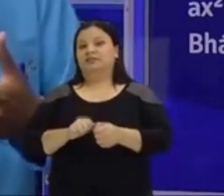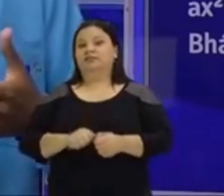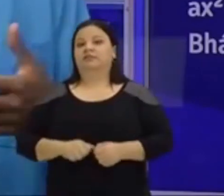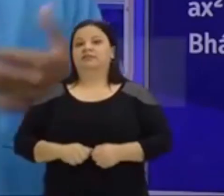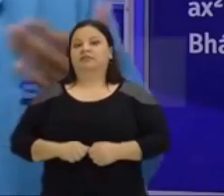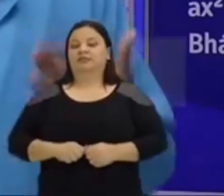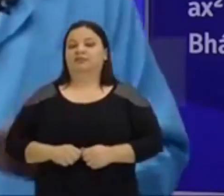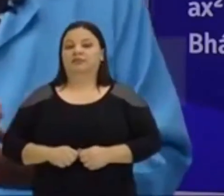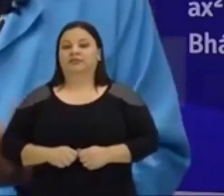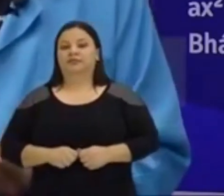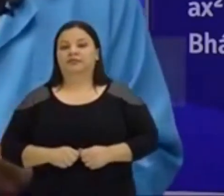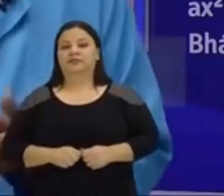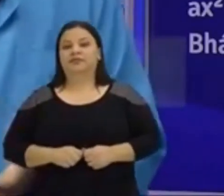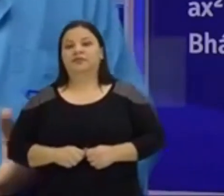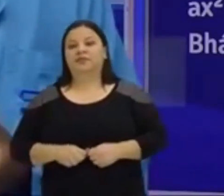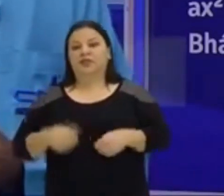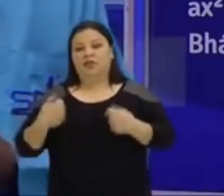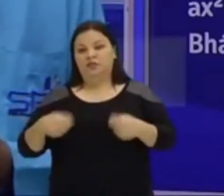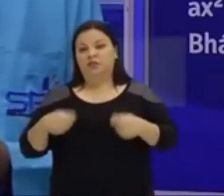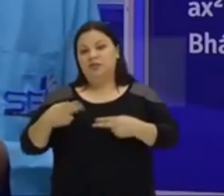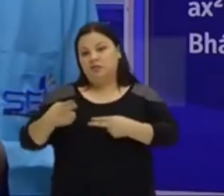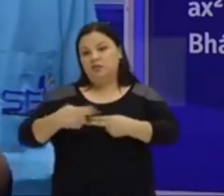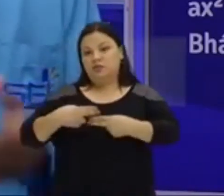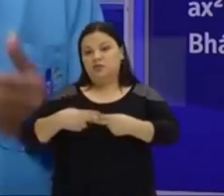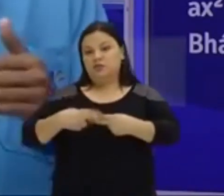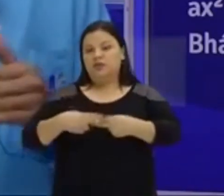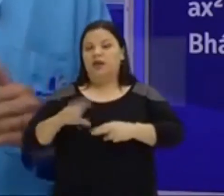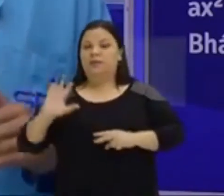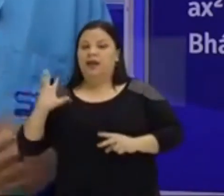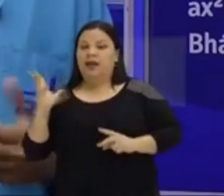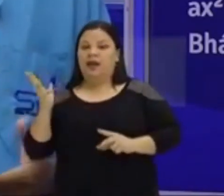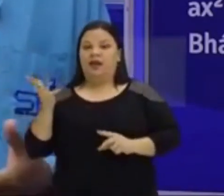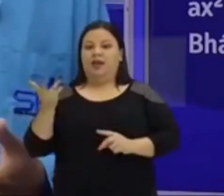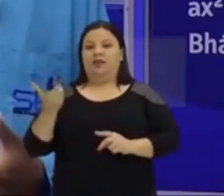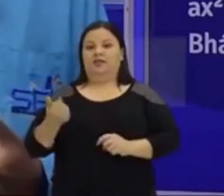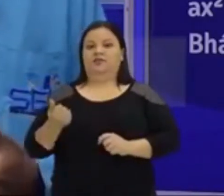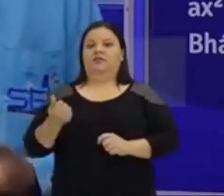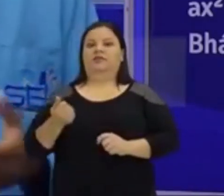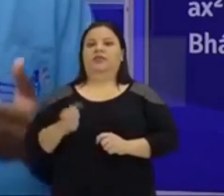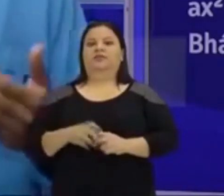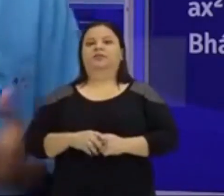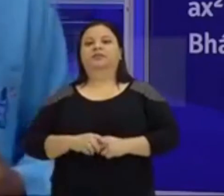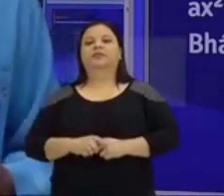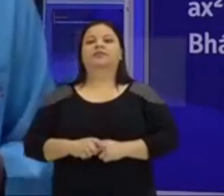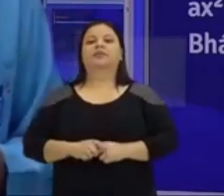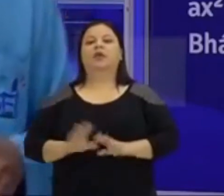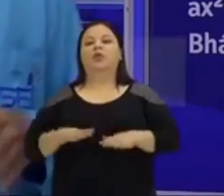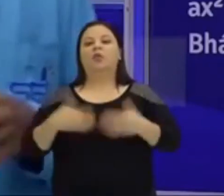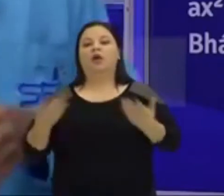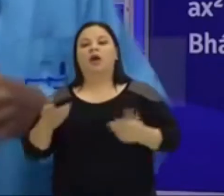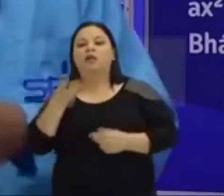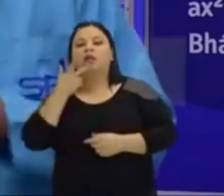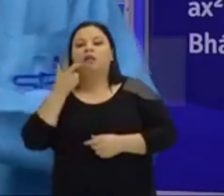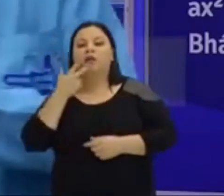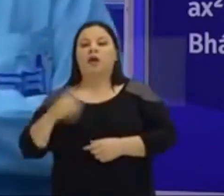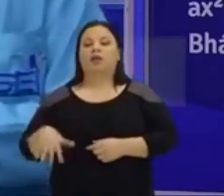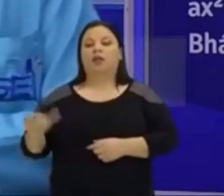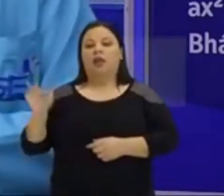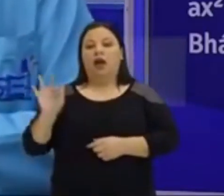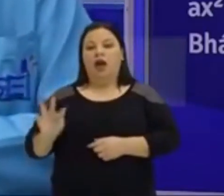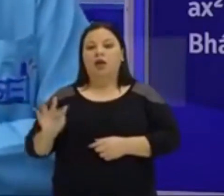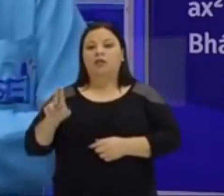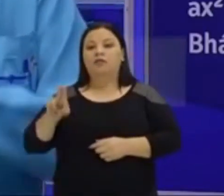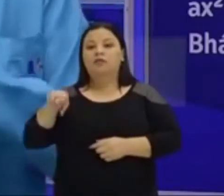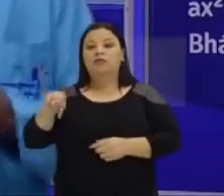resolver as equações do segundo grau. E quando a fala de zero da função a, qual é o zero da função do segundo